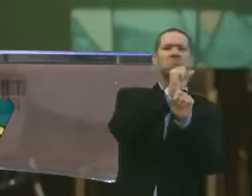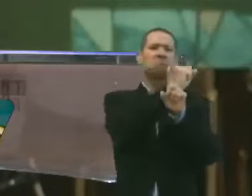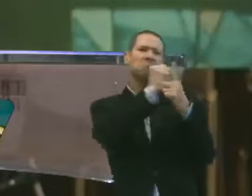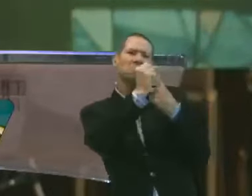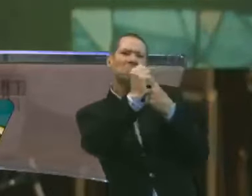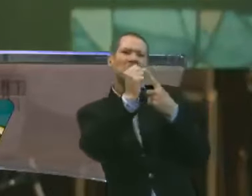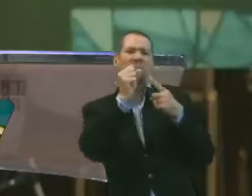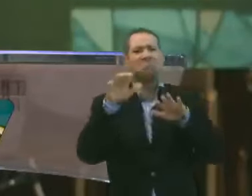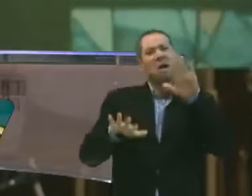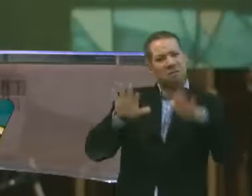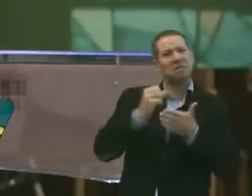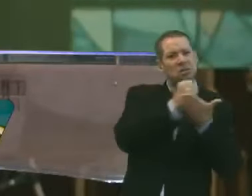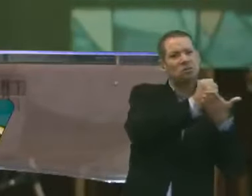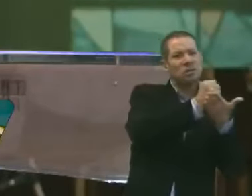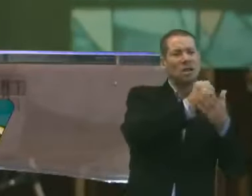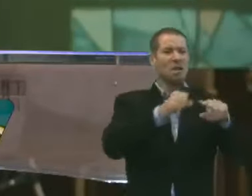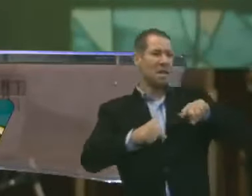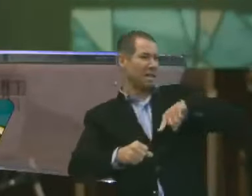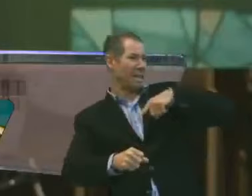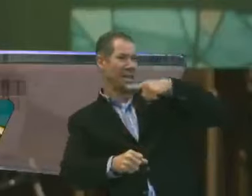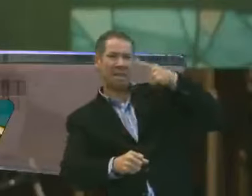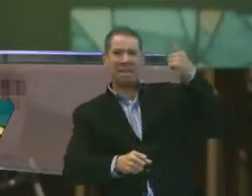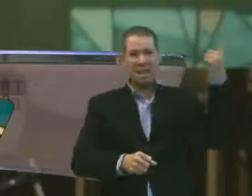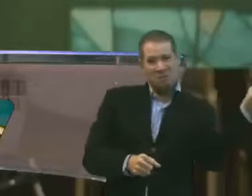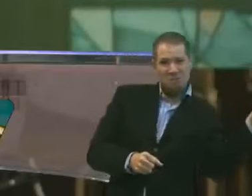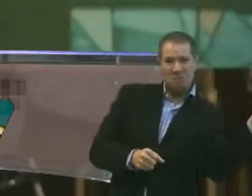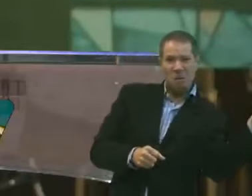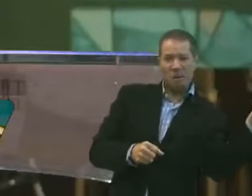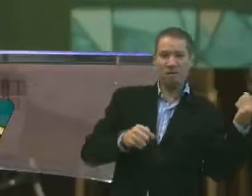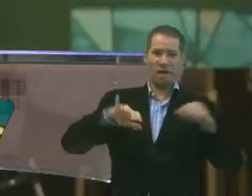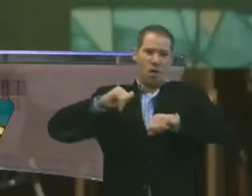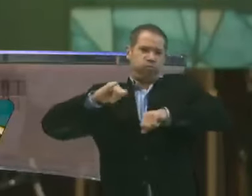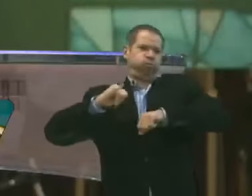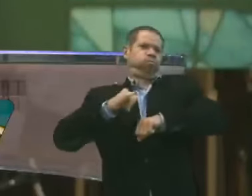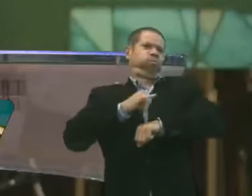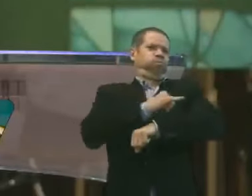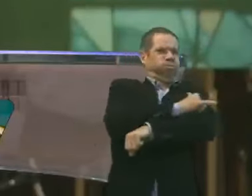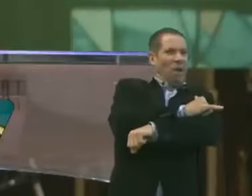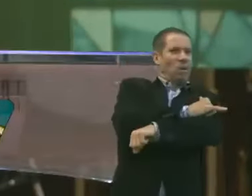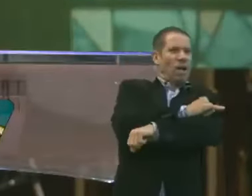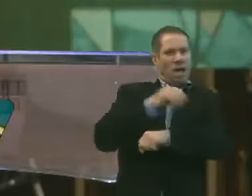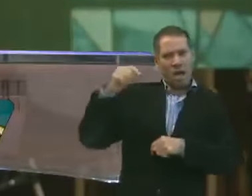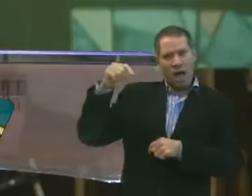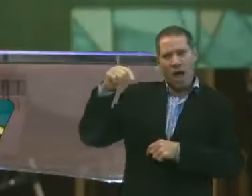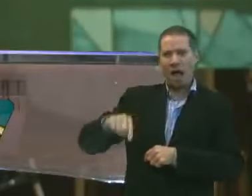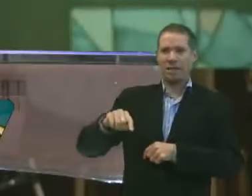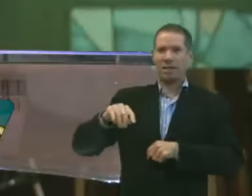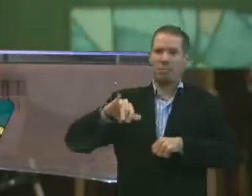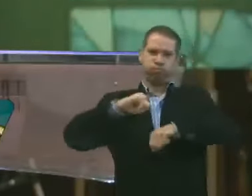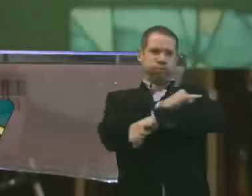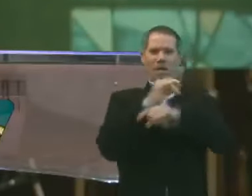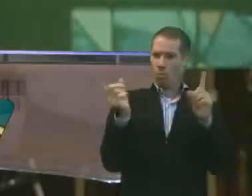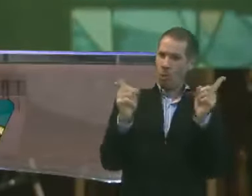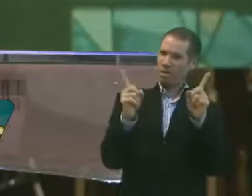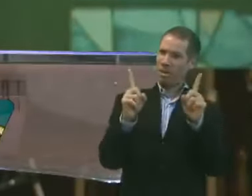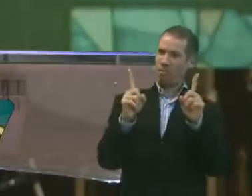outro vai ajudar. Mas lá fora você vai engordar. Aqui, se você comer aqui, você não engorda.